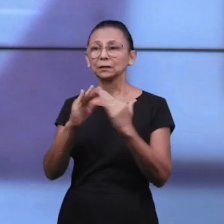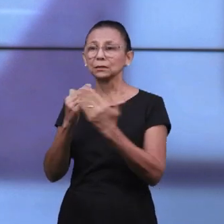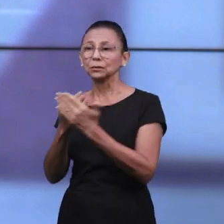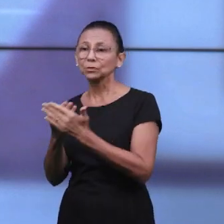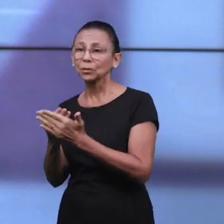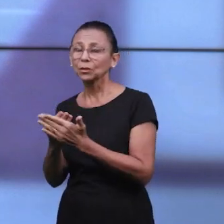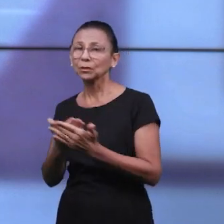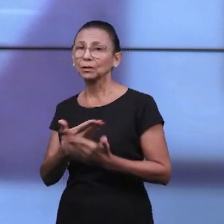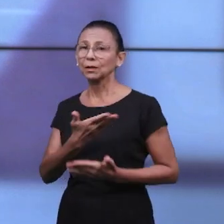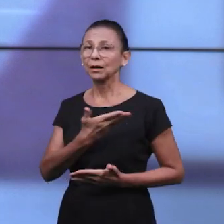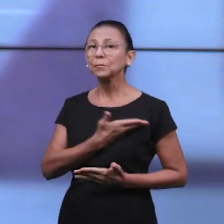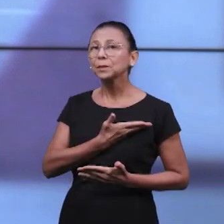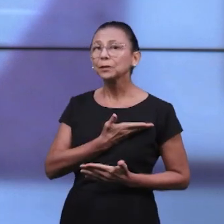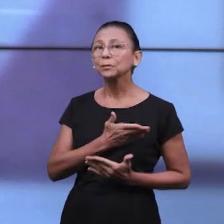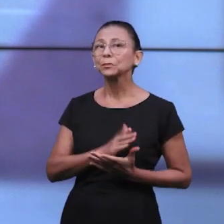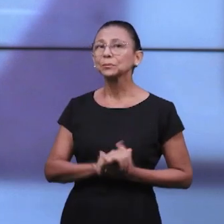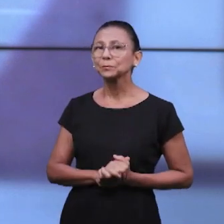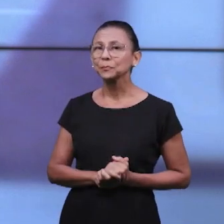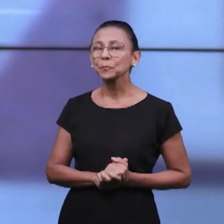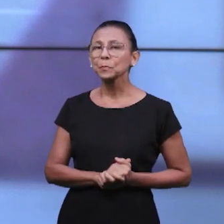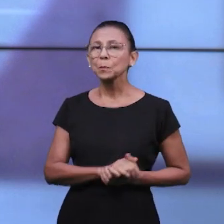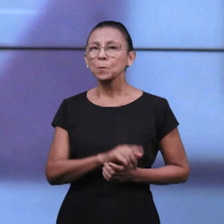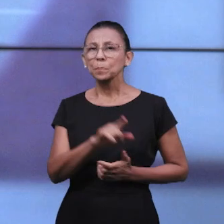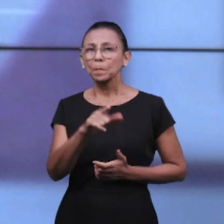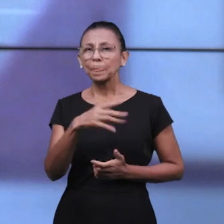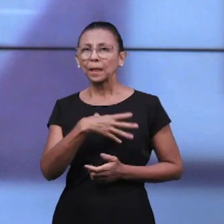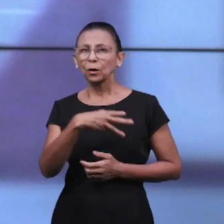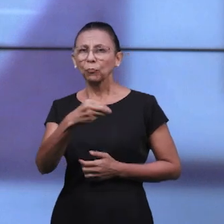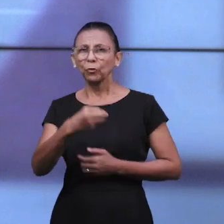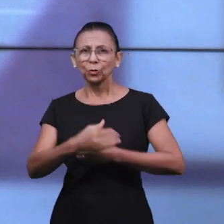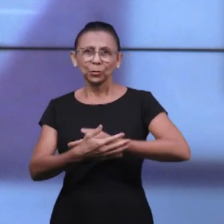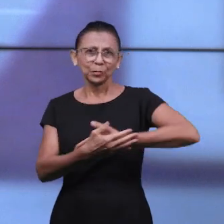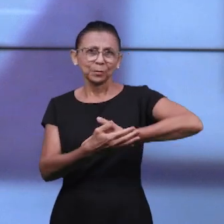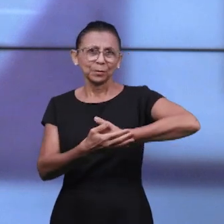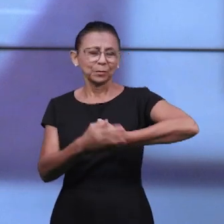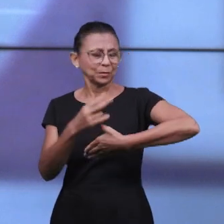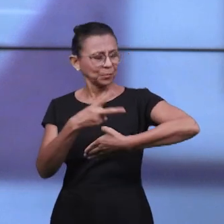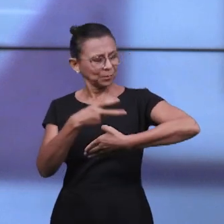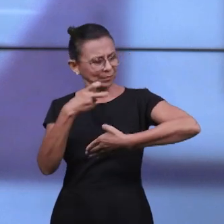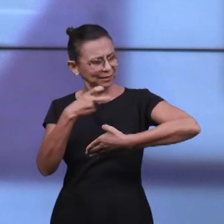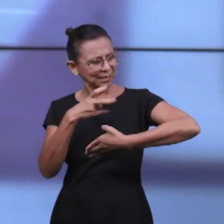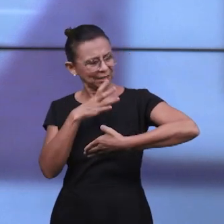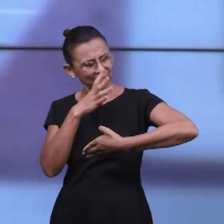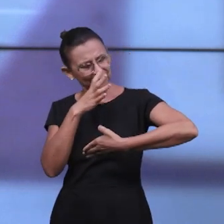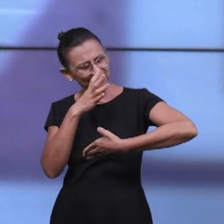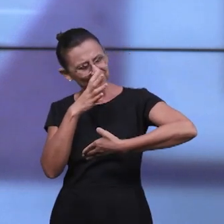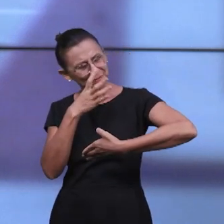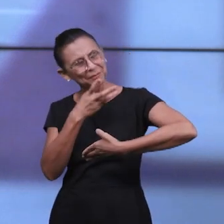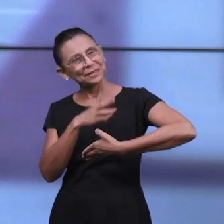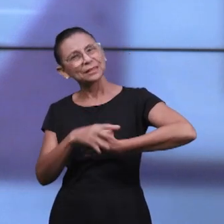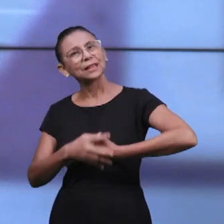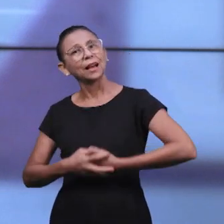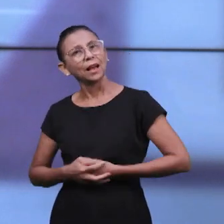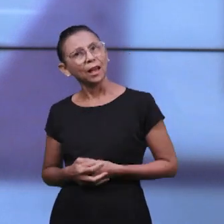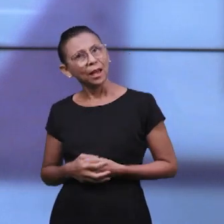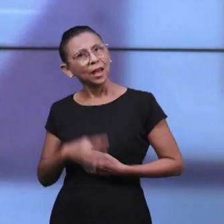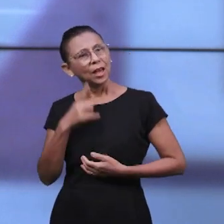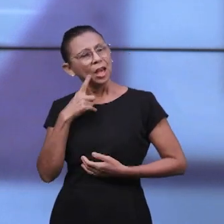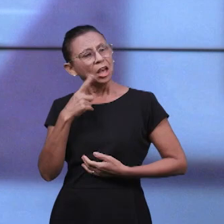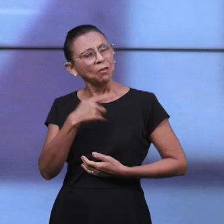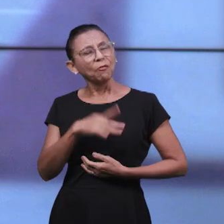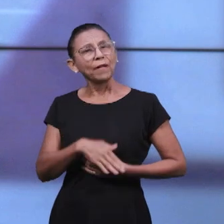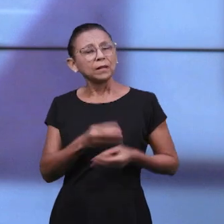Como quando bebês, dedique tempo observando com admiração e destacando as